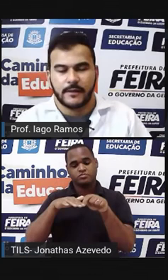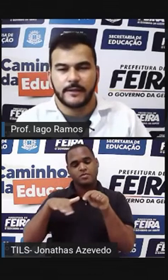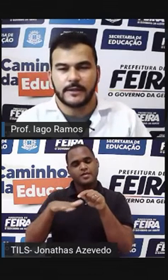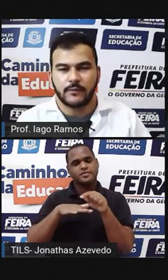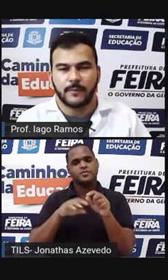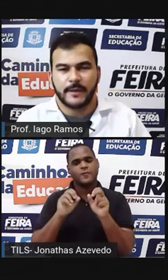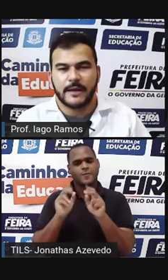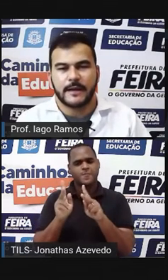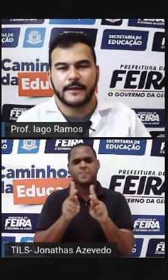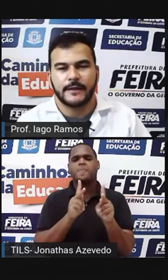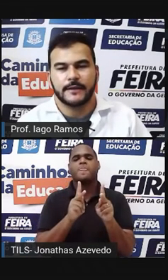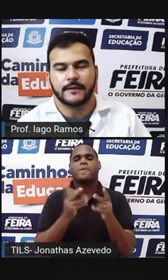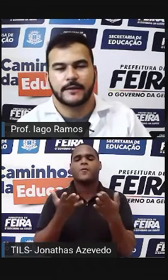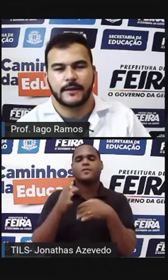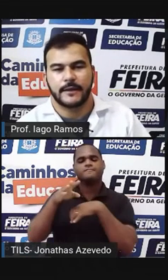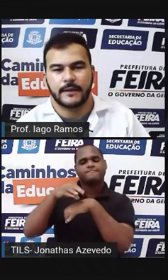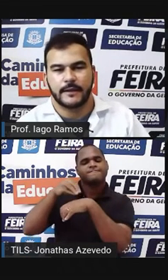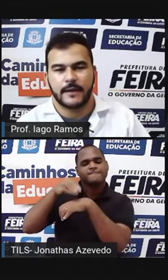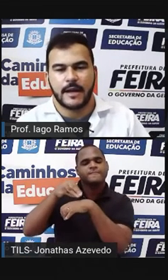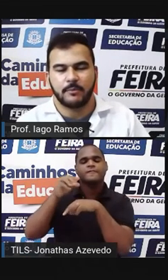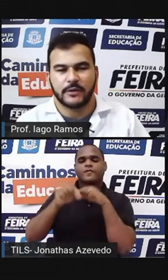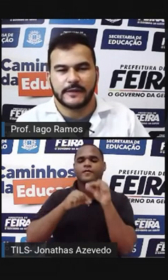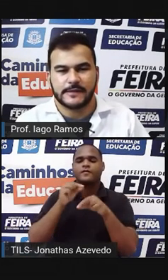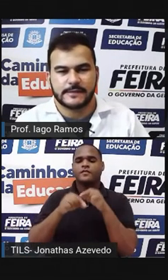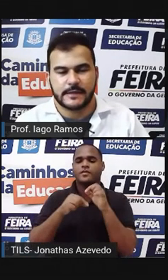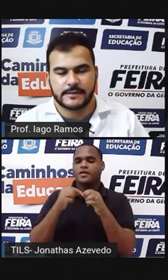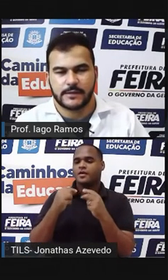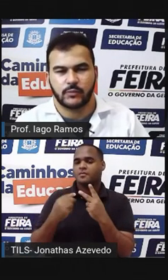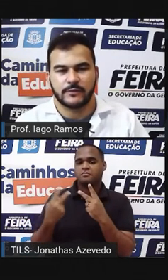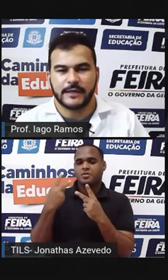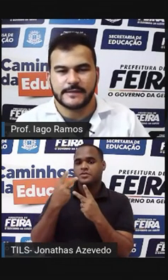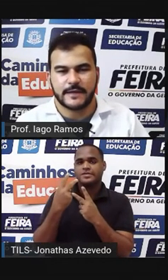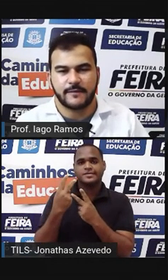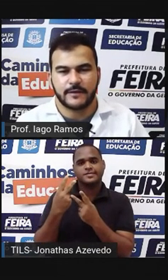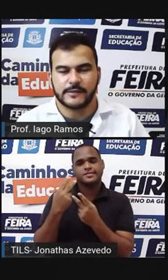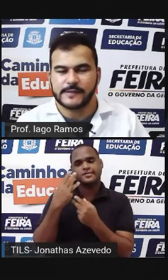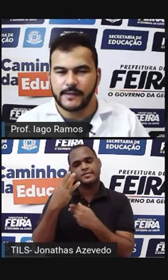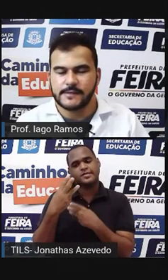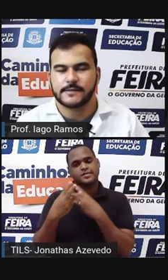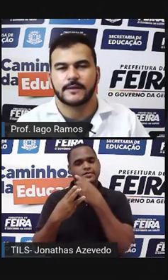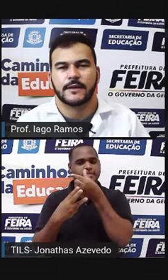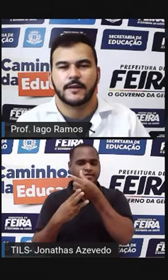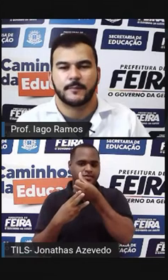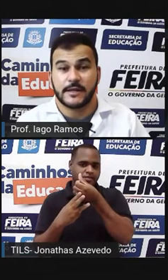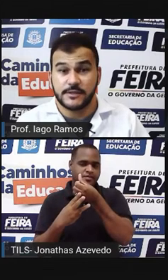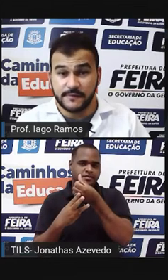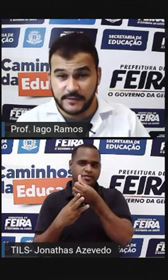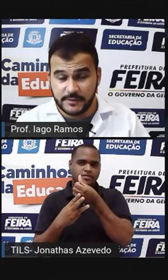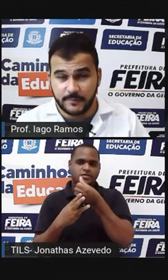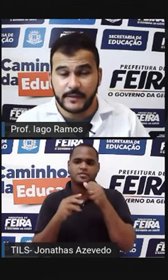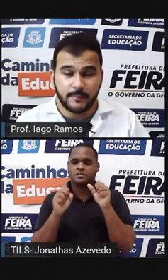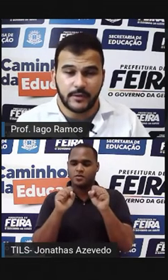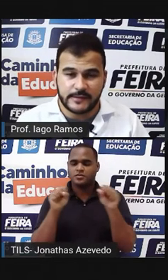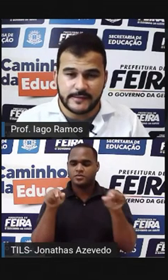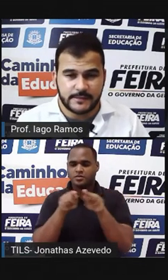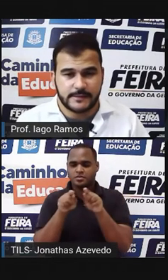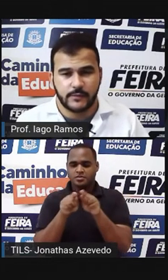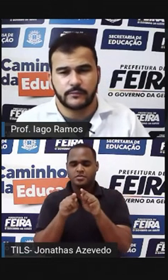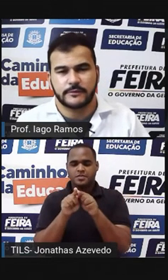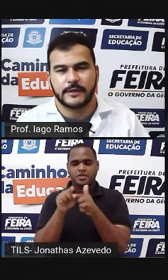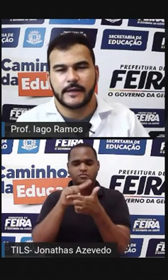Então eu vou pegar aqui A potenciação 3 elevado a 6 Pra dividir pela